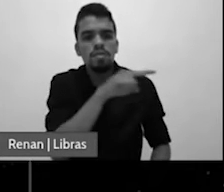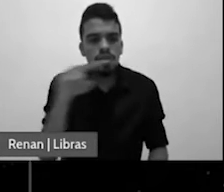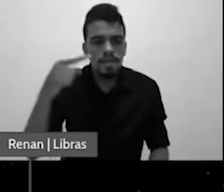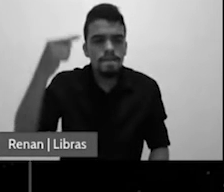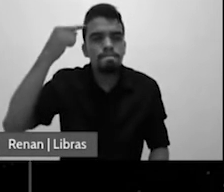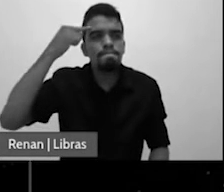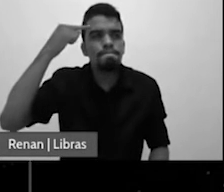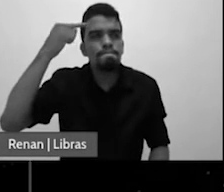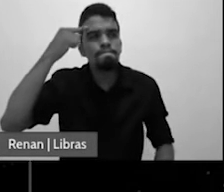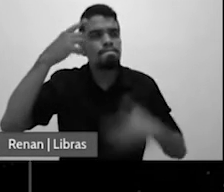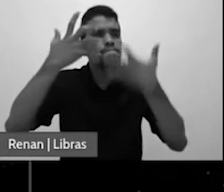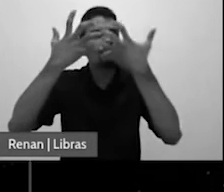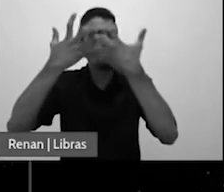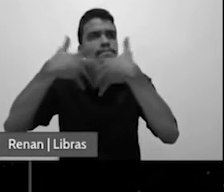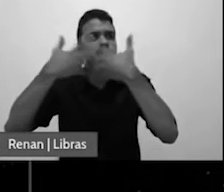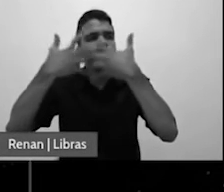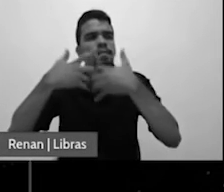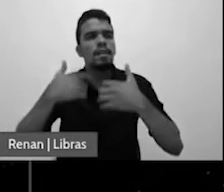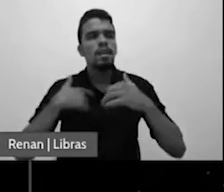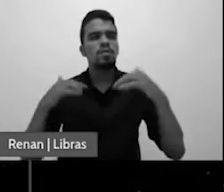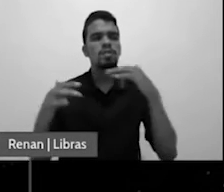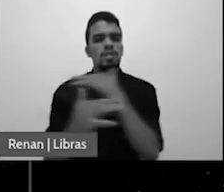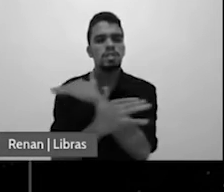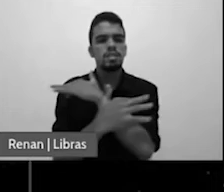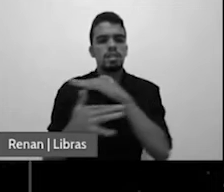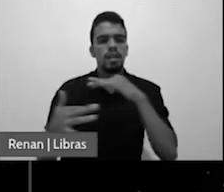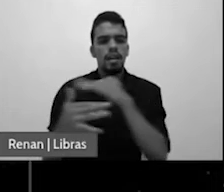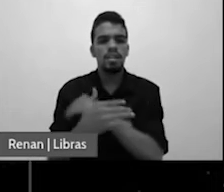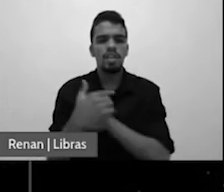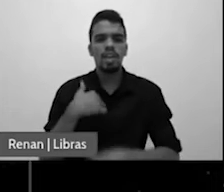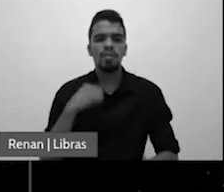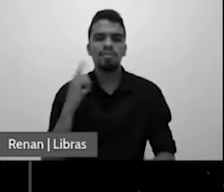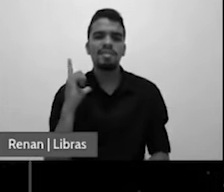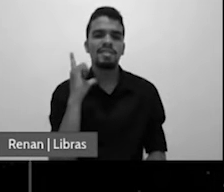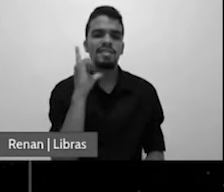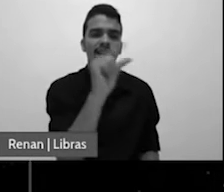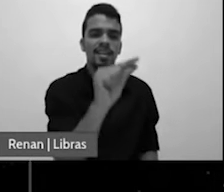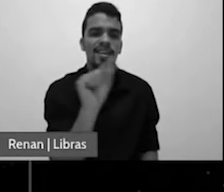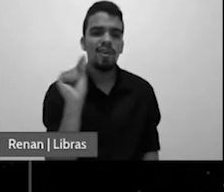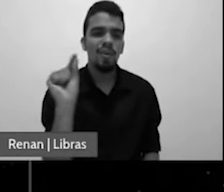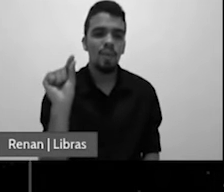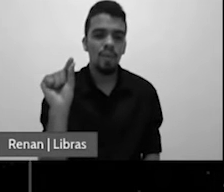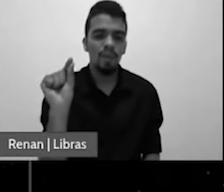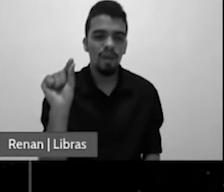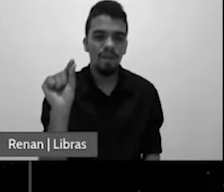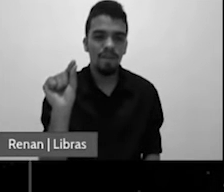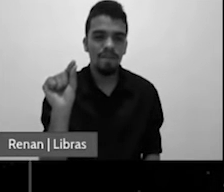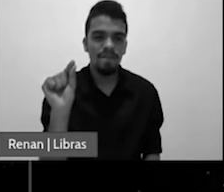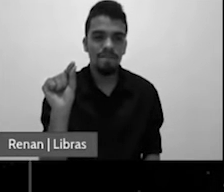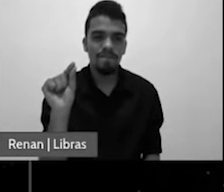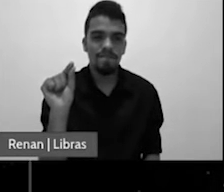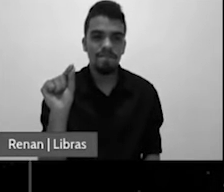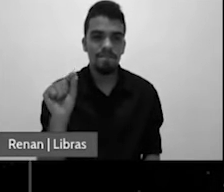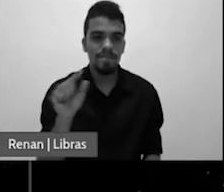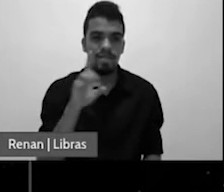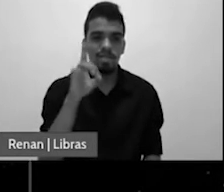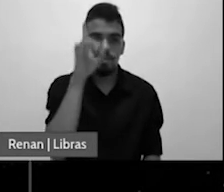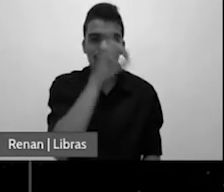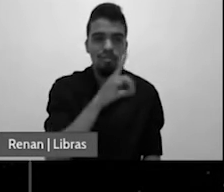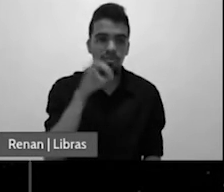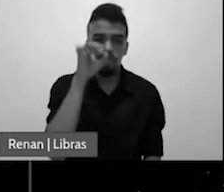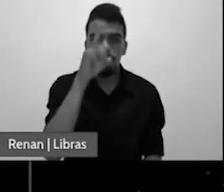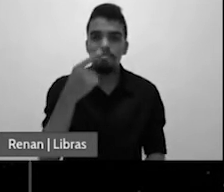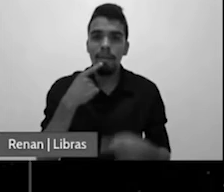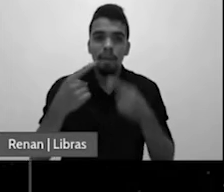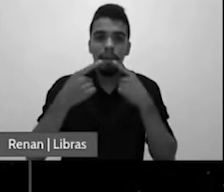sair das grandes cidades ela fala claramente quando a questão do domingo estiver sendo amplamente agitada quando